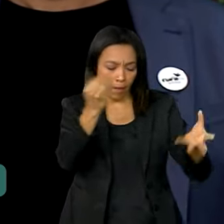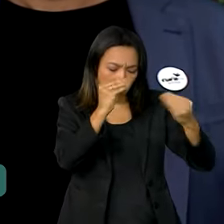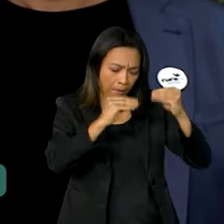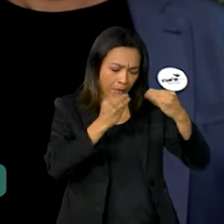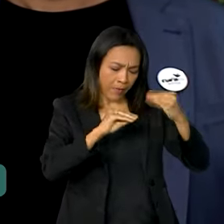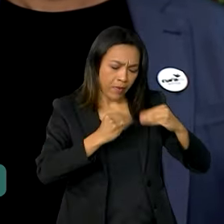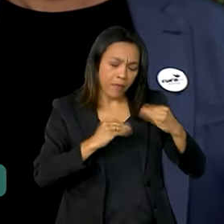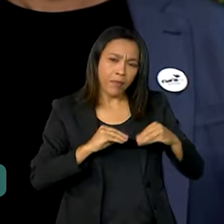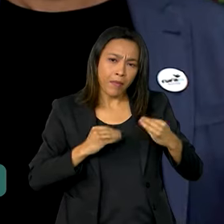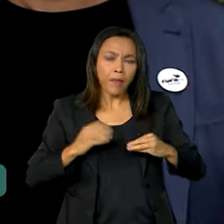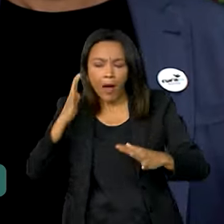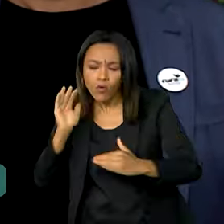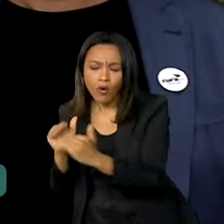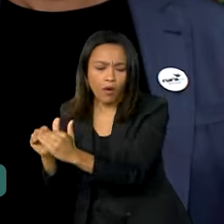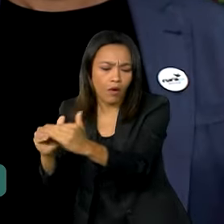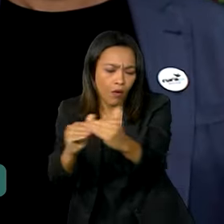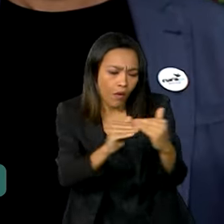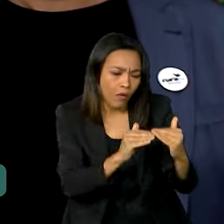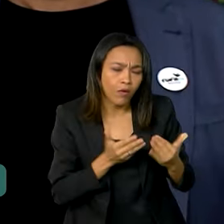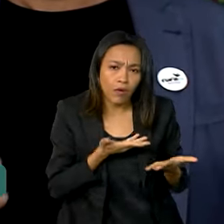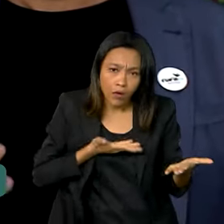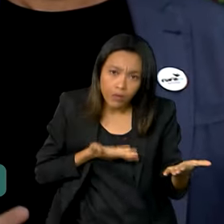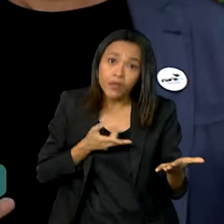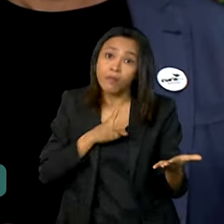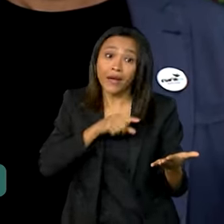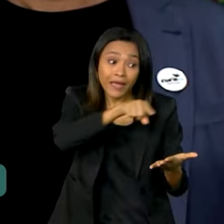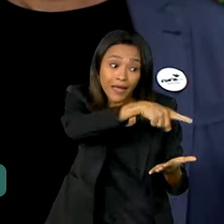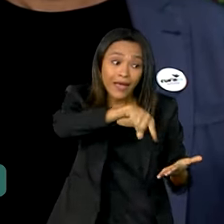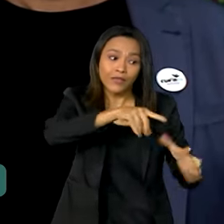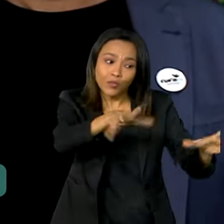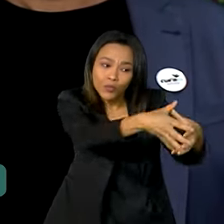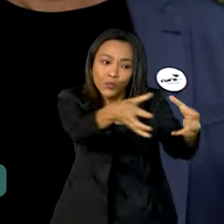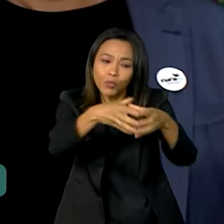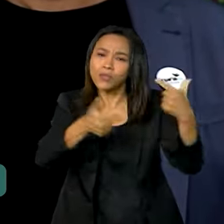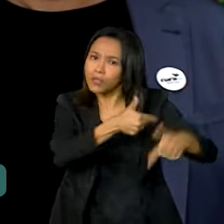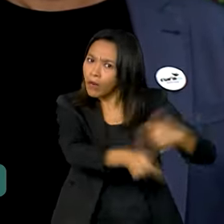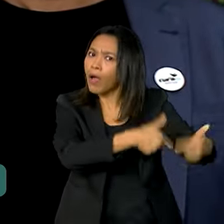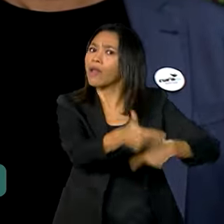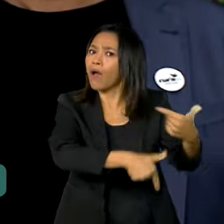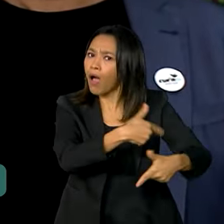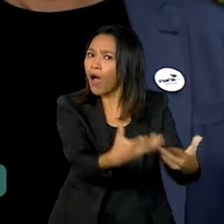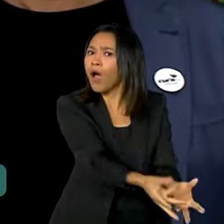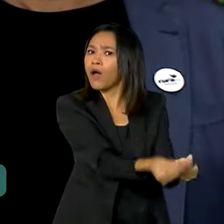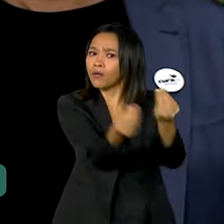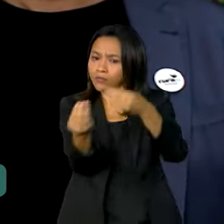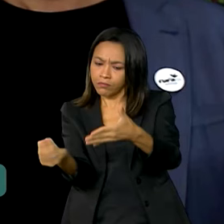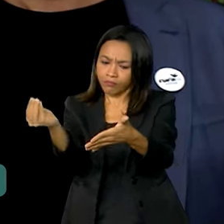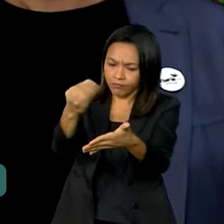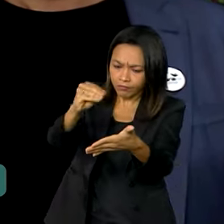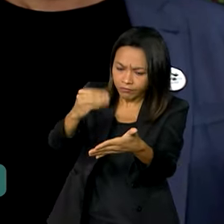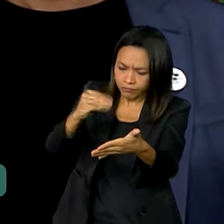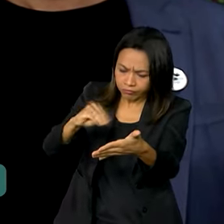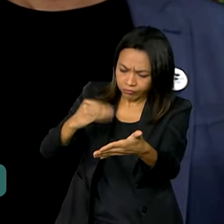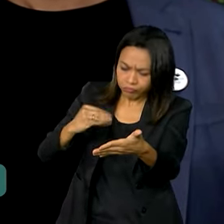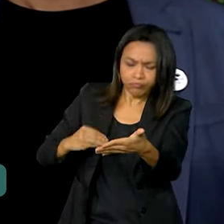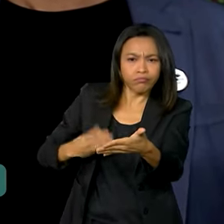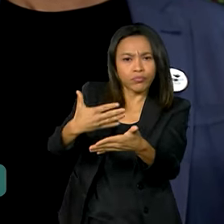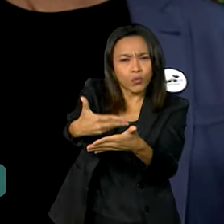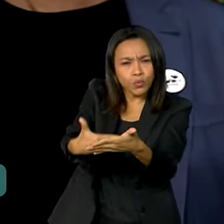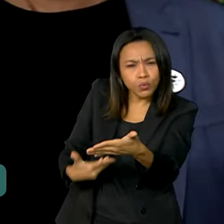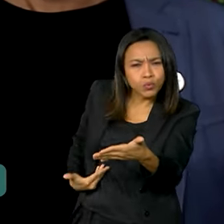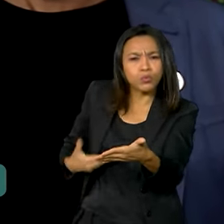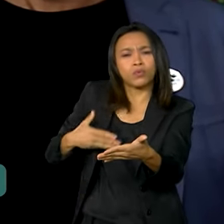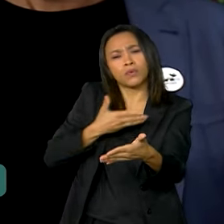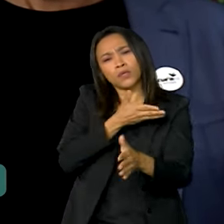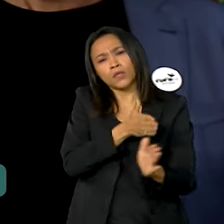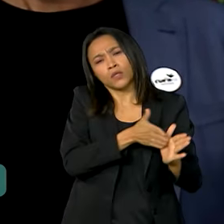consenso. Mas o trabalho que todos esses grupos fizeram, são trabalhos extraordinários, foram discussões ao longo desse ano inteiro,